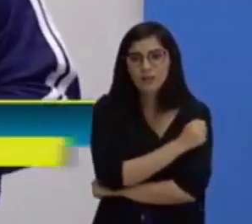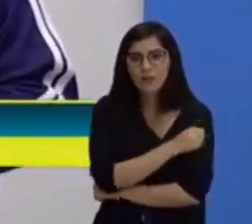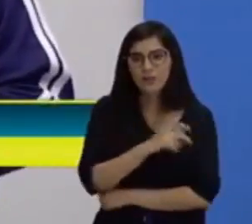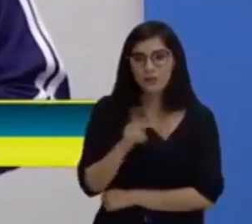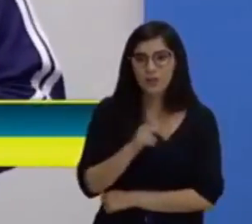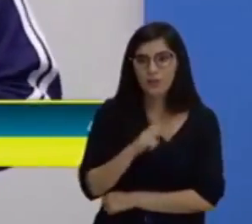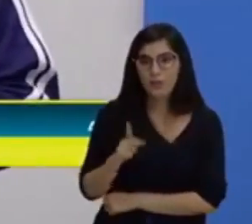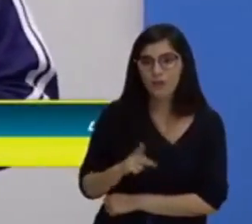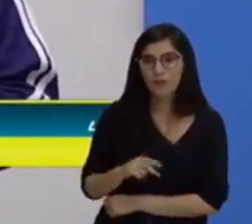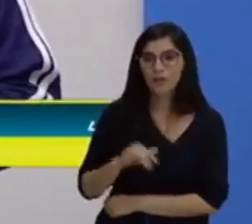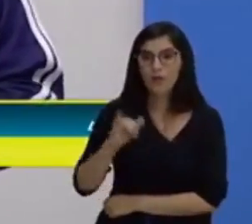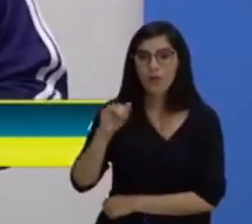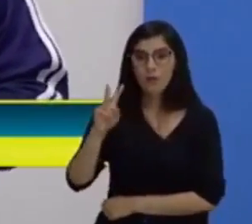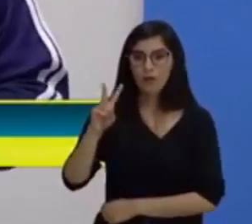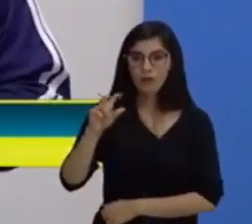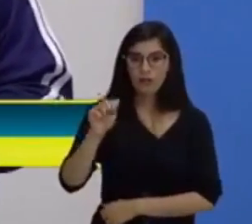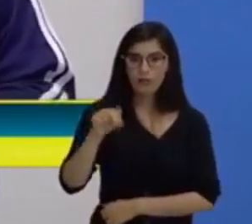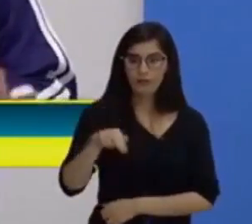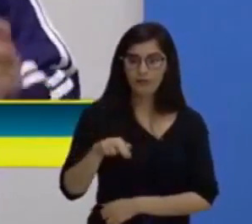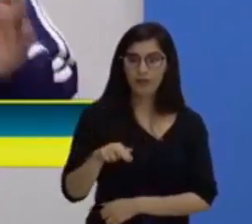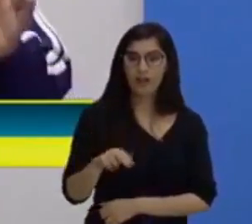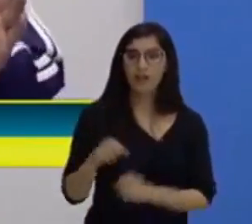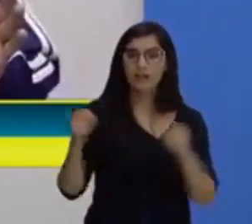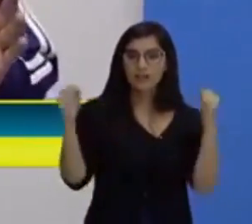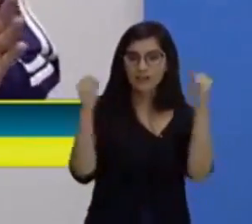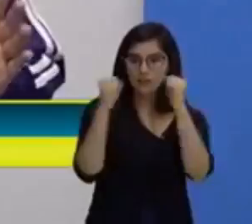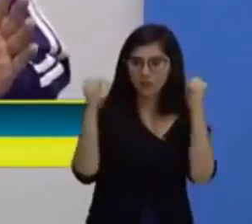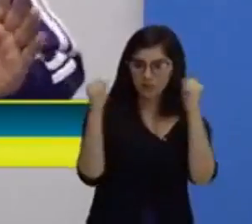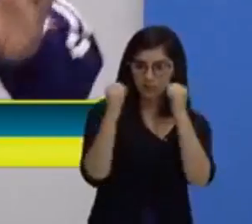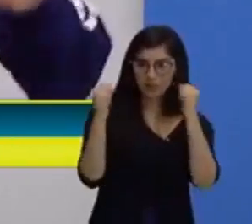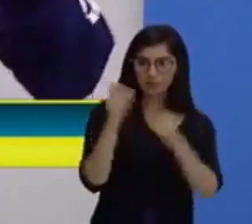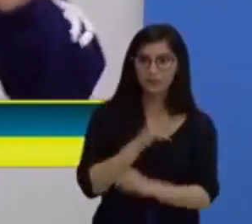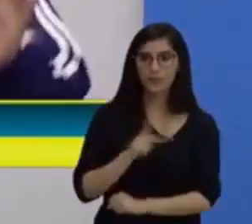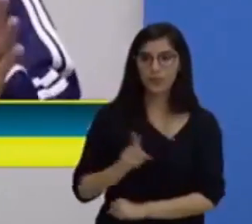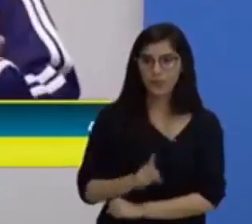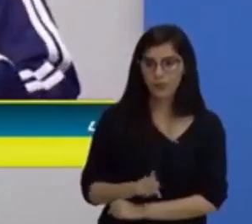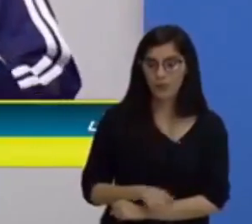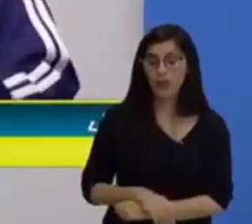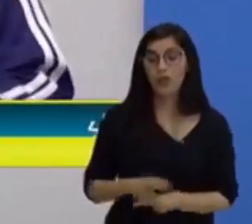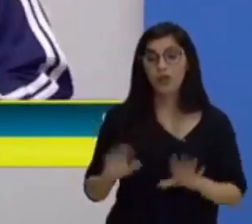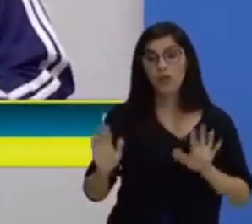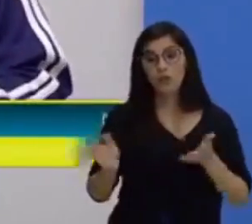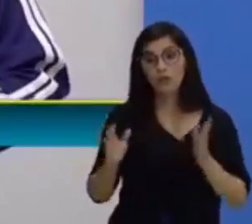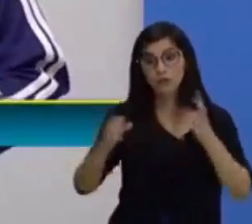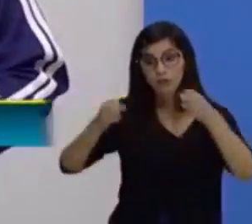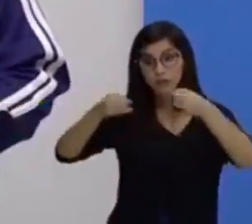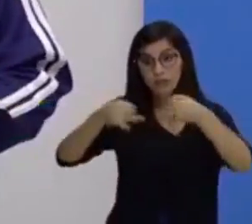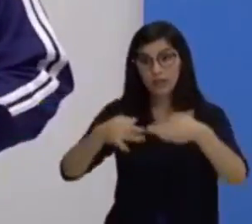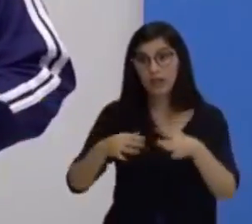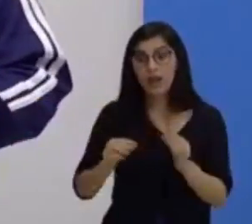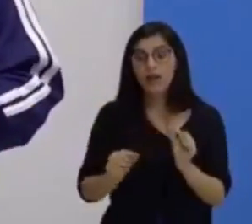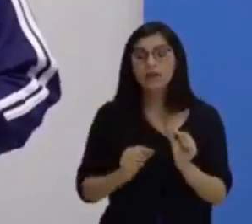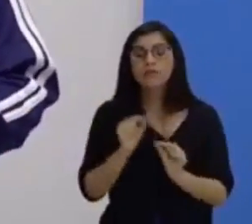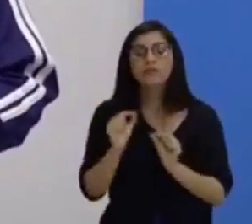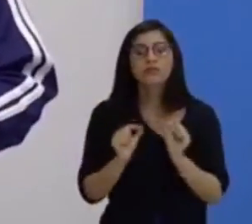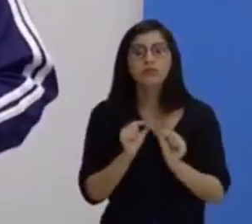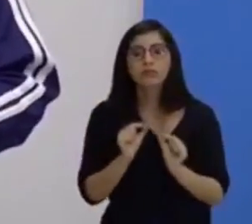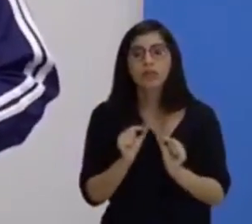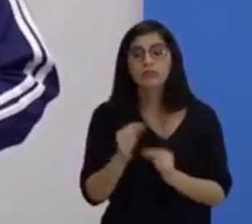Ivan, professor de Educação Física. E nós vamos tentar explicar isso. acontece é muito comum